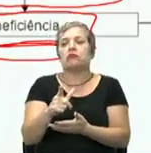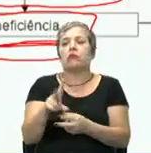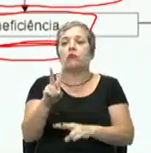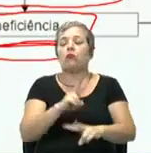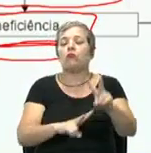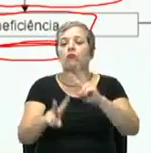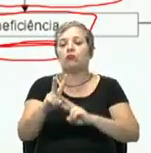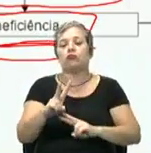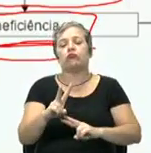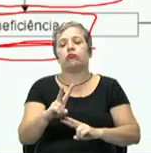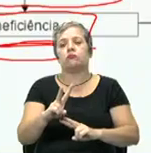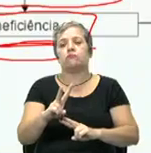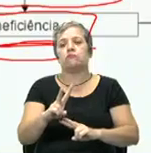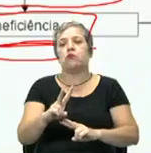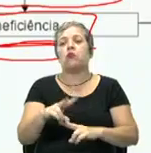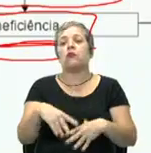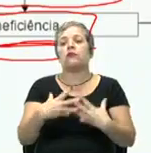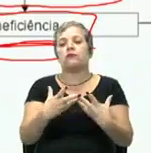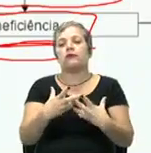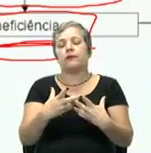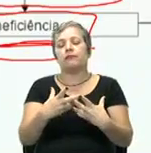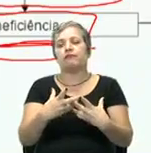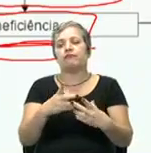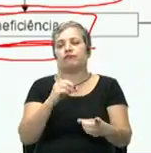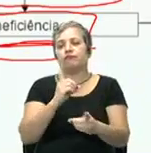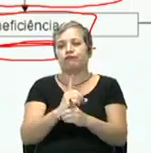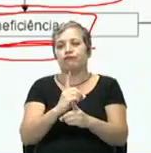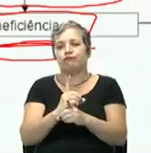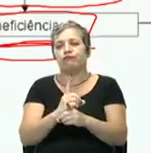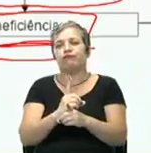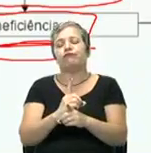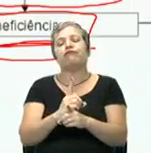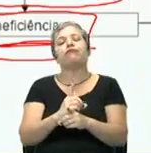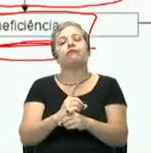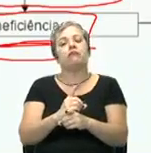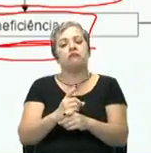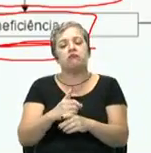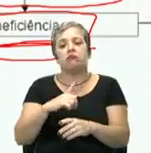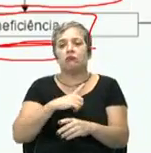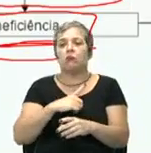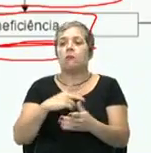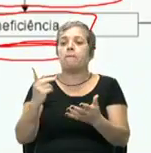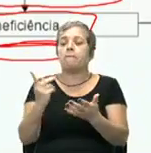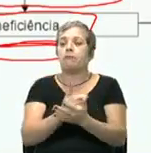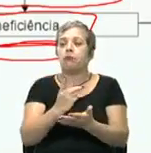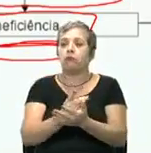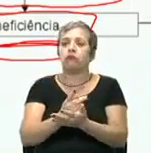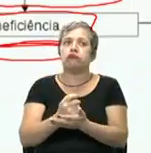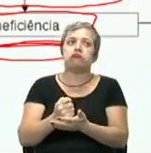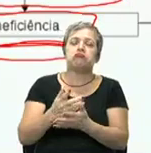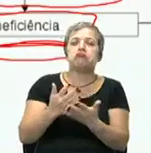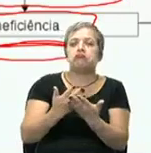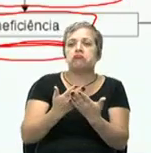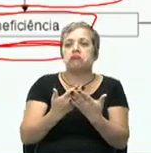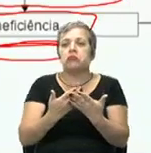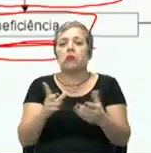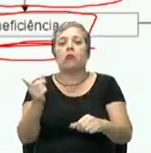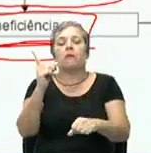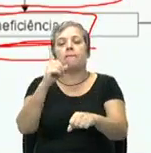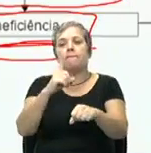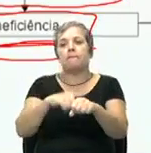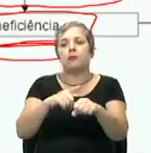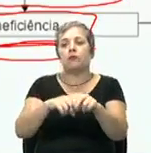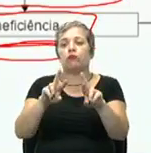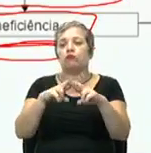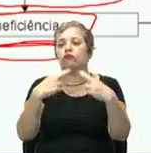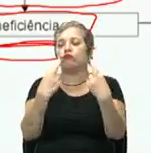previsão do comportamento esperado como o seu Chico. leva a disfunção. Eu quase estou perdendo aí o prazo da